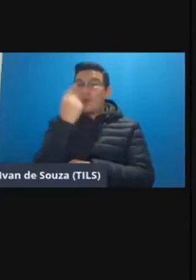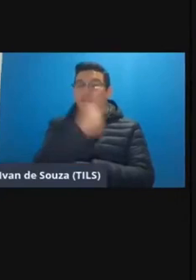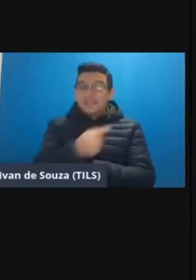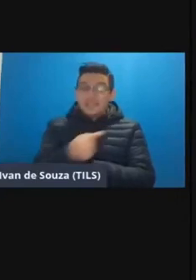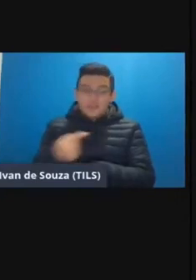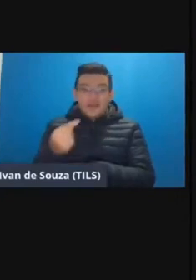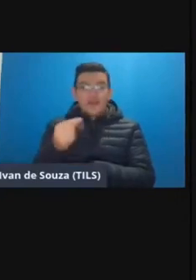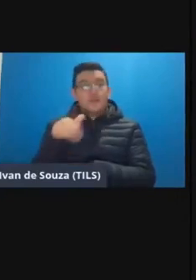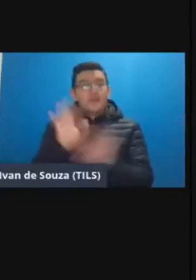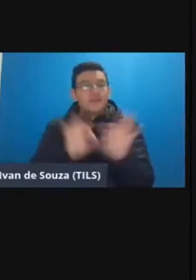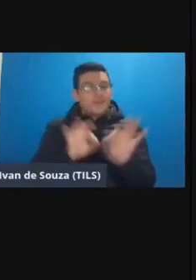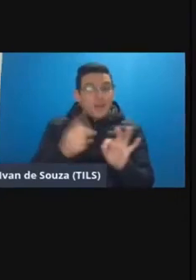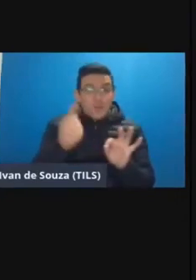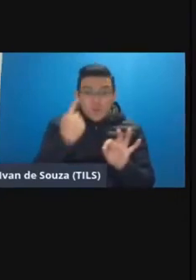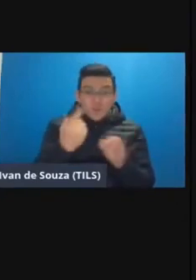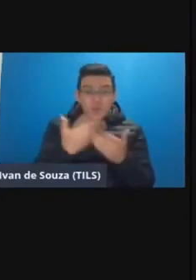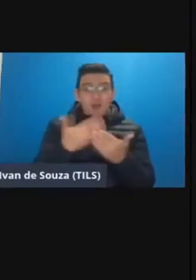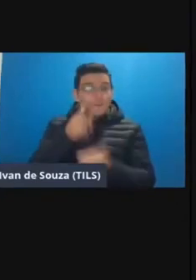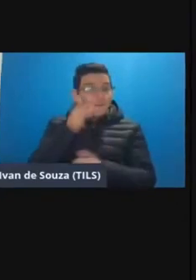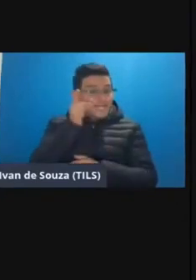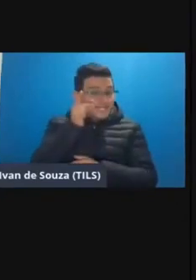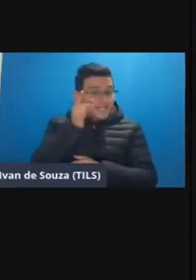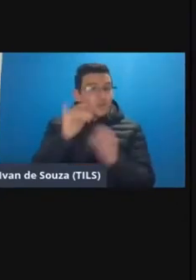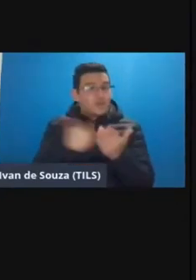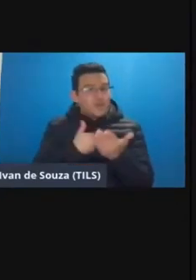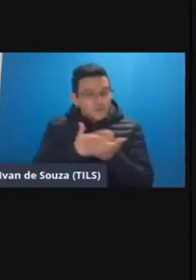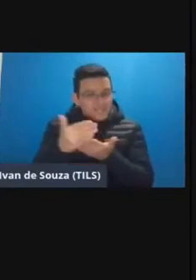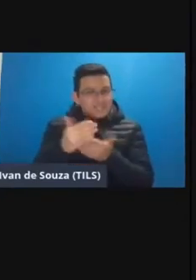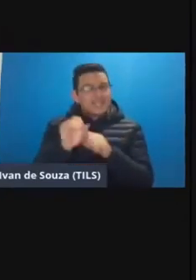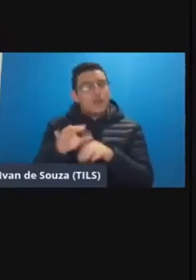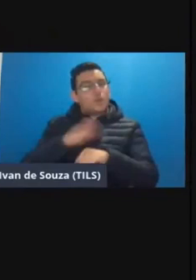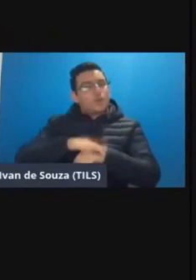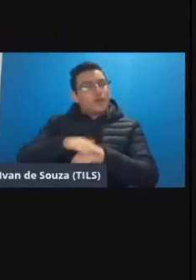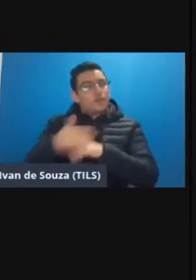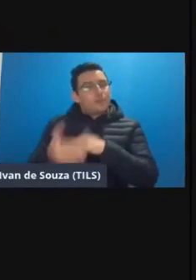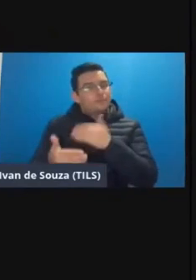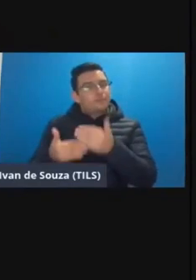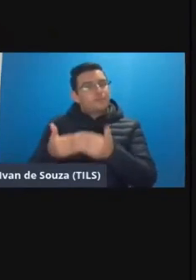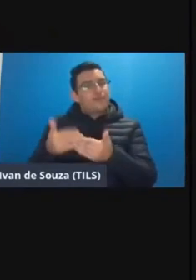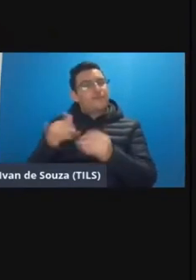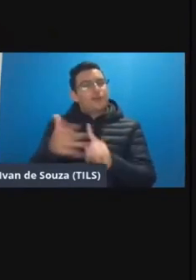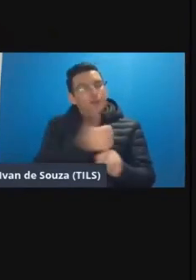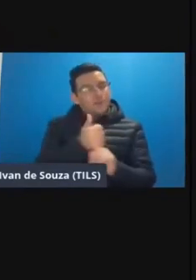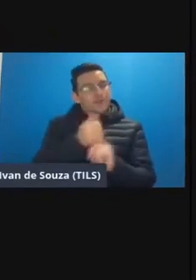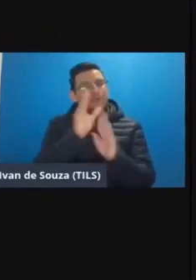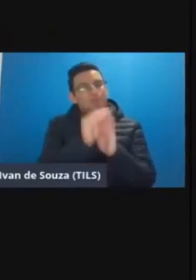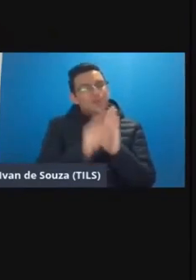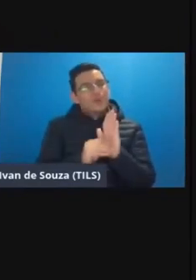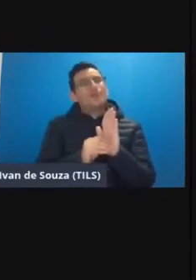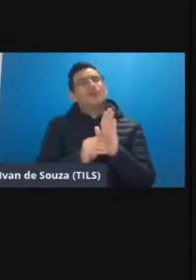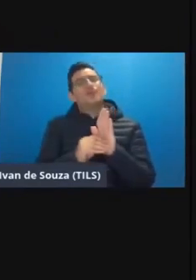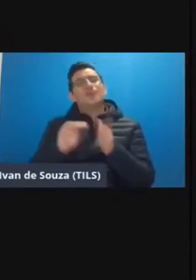ou mais para preparar uma aula presencial quando comecei da aula com o tempo você vai ter no domínio do conteúdo das